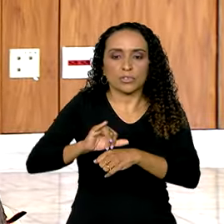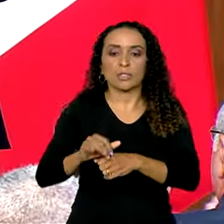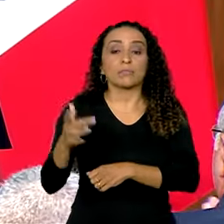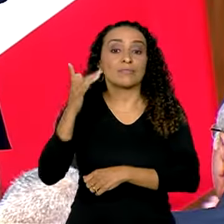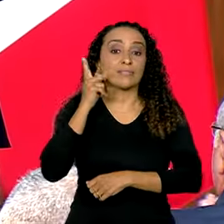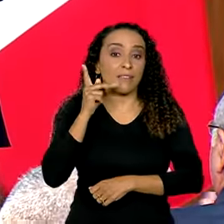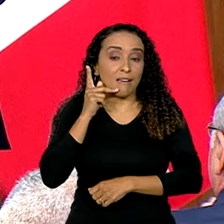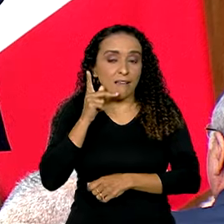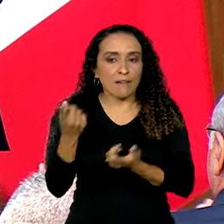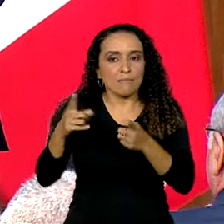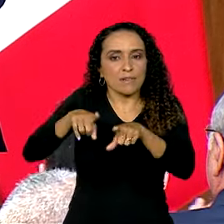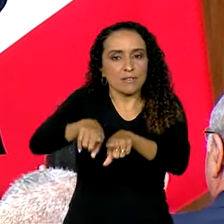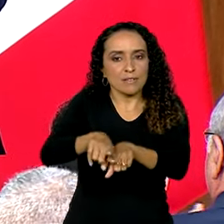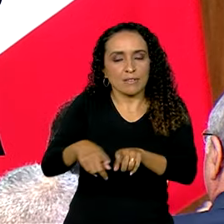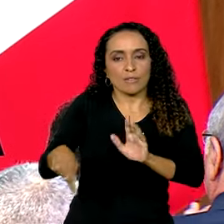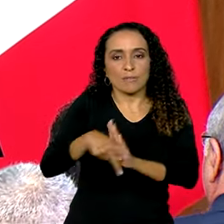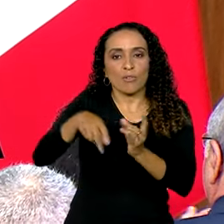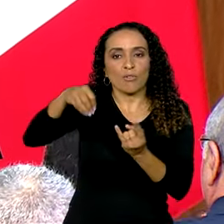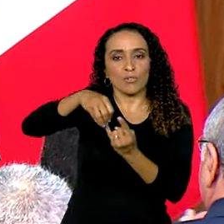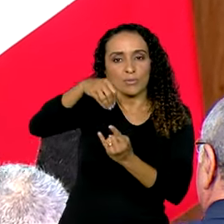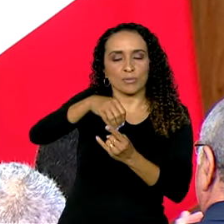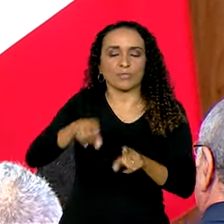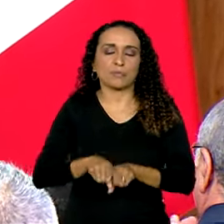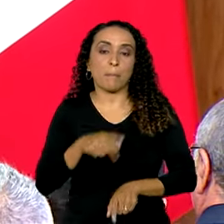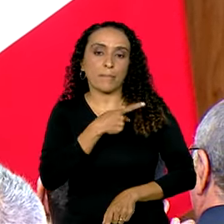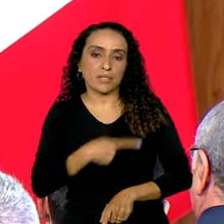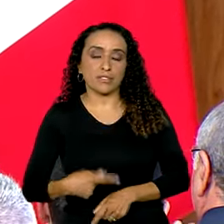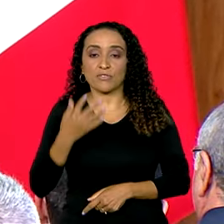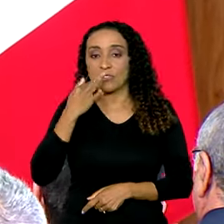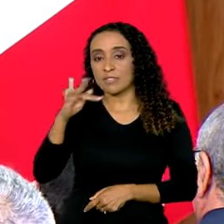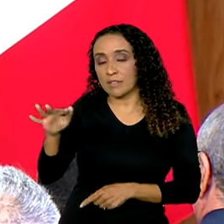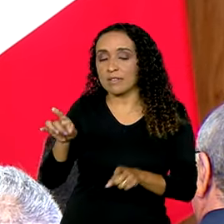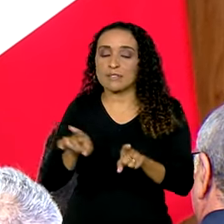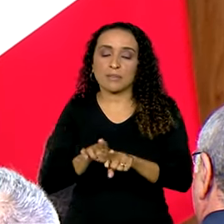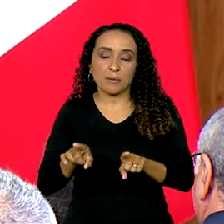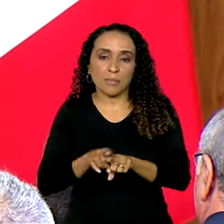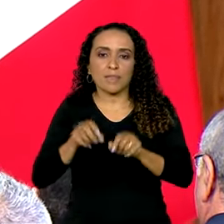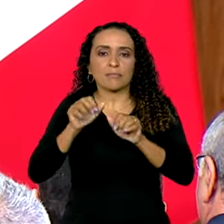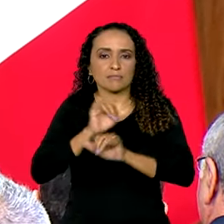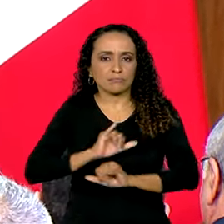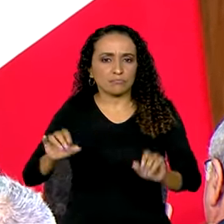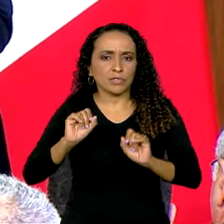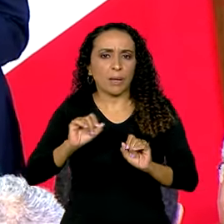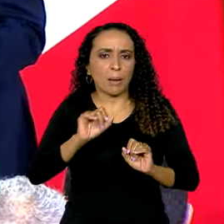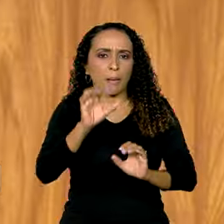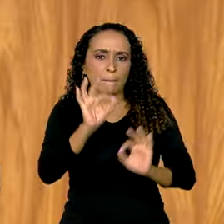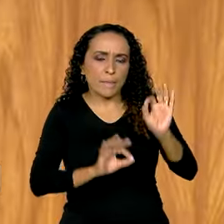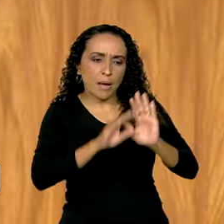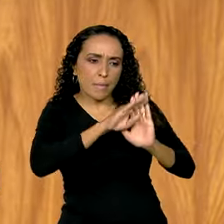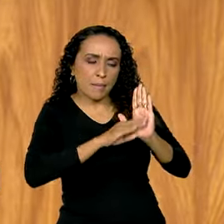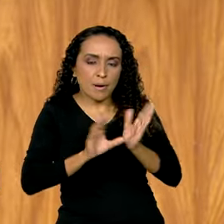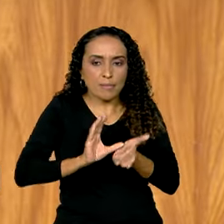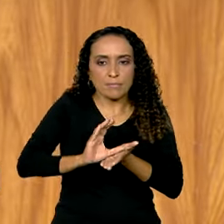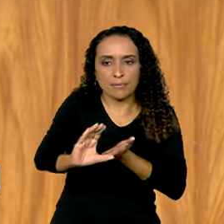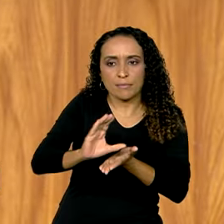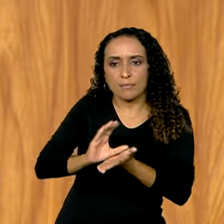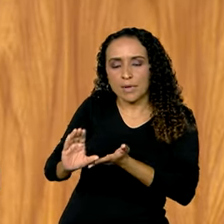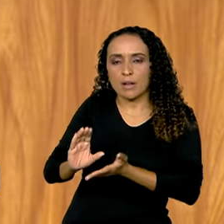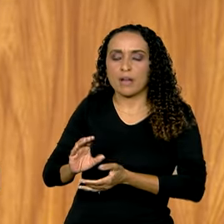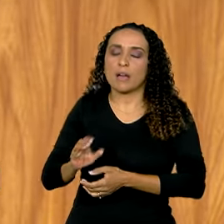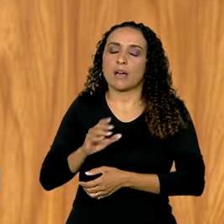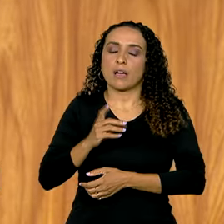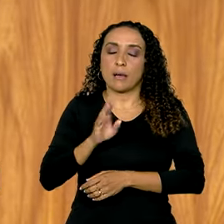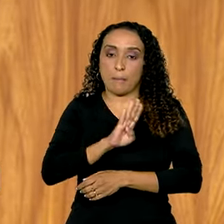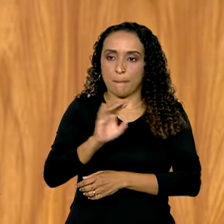no Ceará, parceria com a Fiocruz. O presidente francês também declarou um plano de investimentos em bioeconomia para a